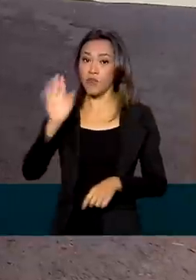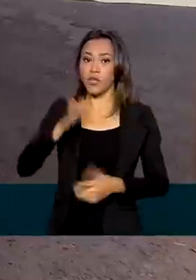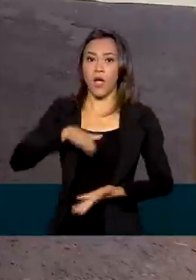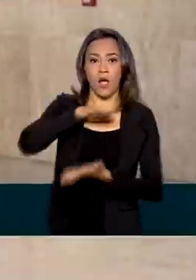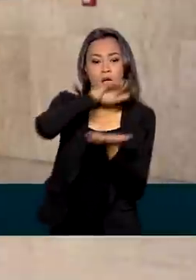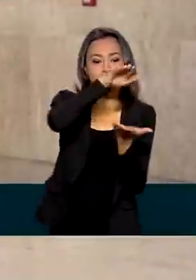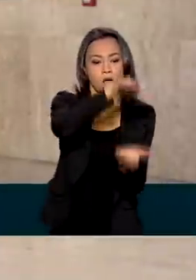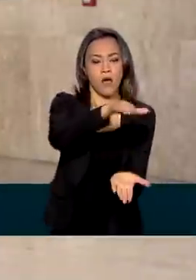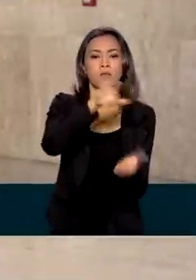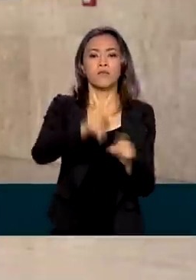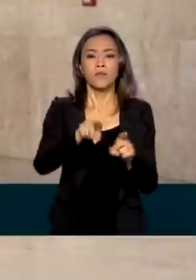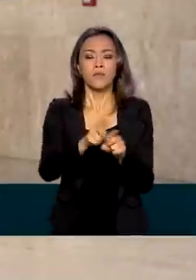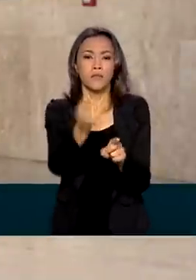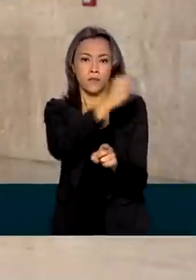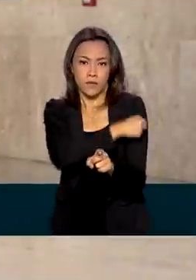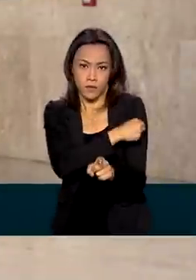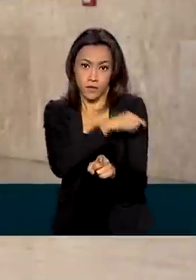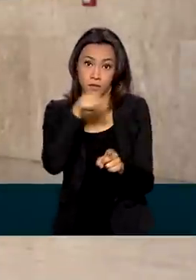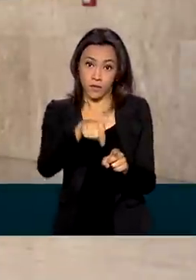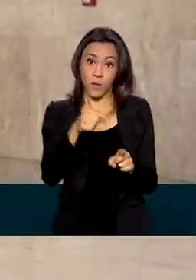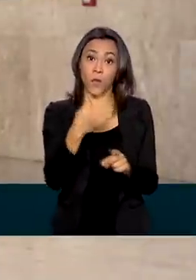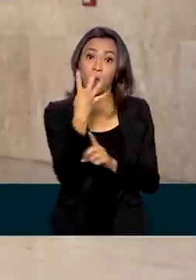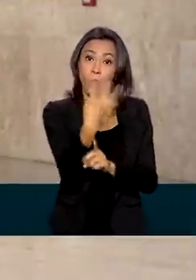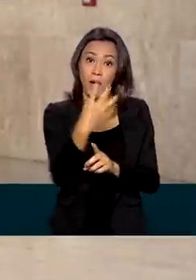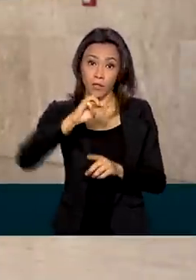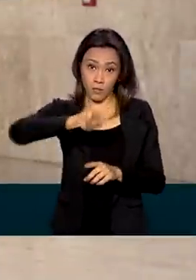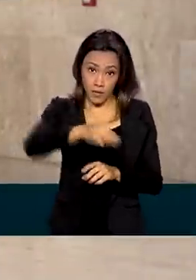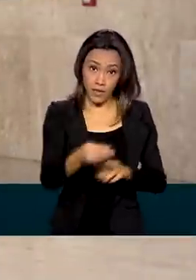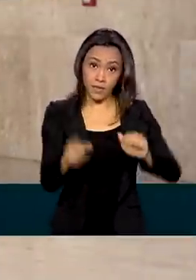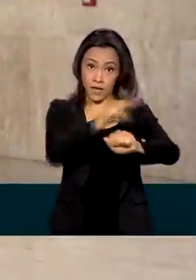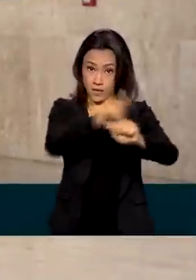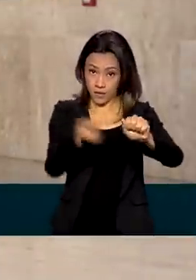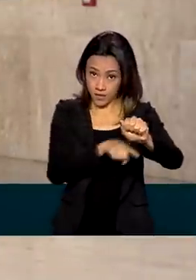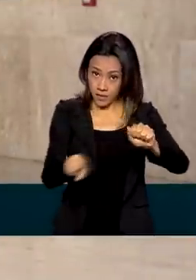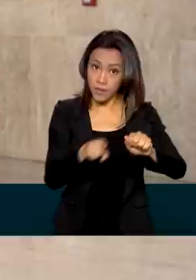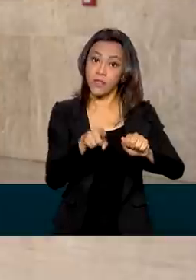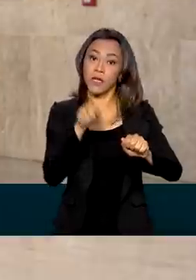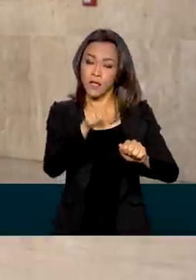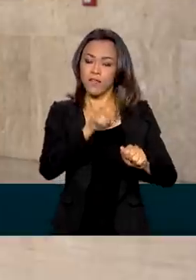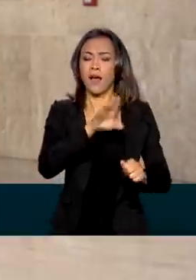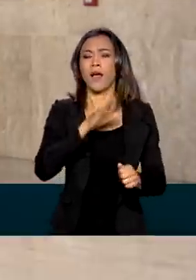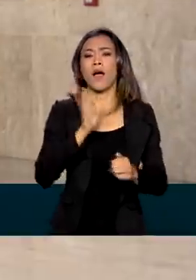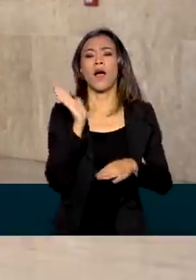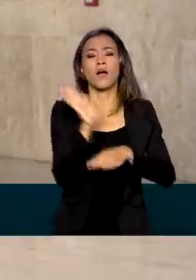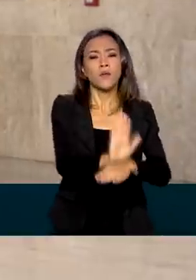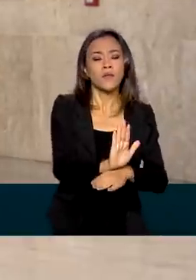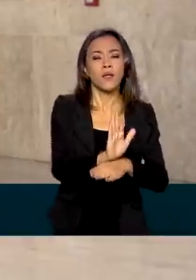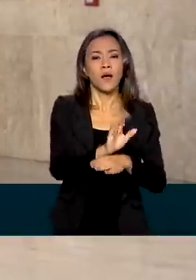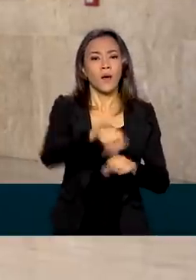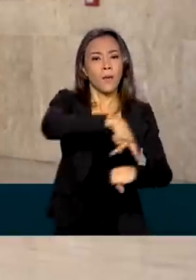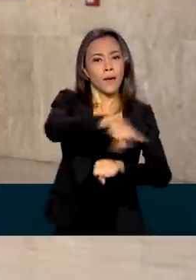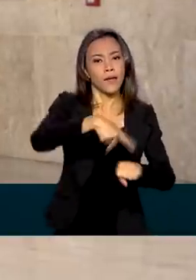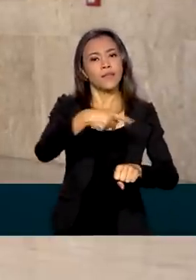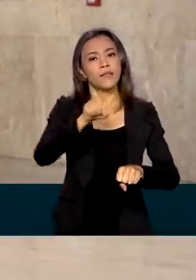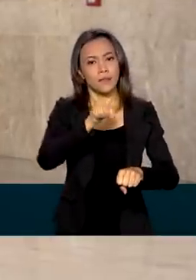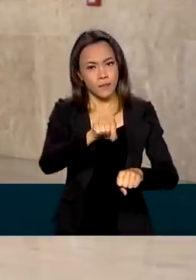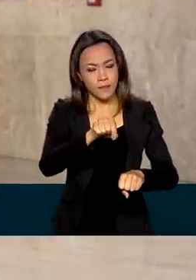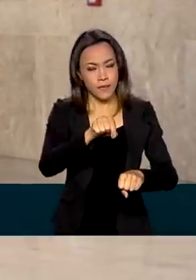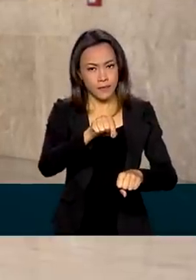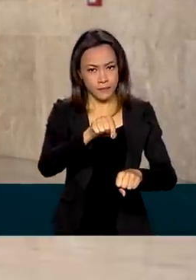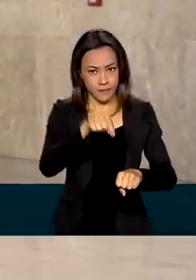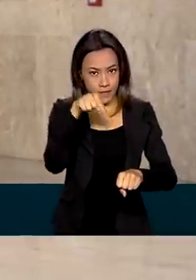COVAX Facility. São 4 milhões de doses da AstraZeneca que vão ajudar o país nesse processo, nesse combate, essa